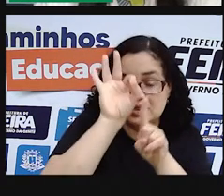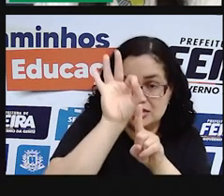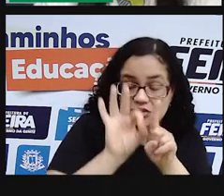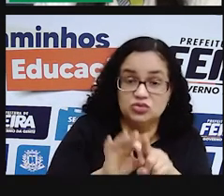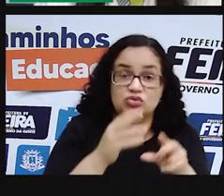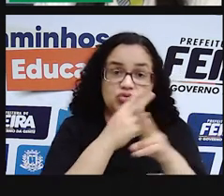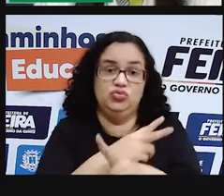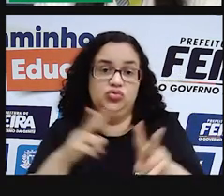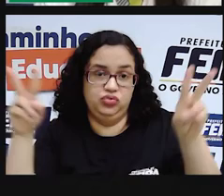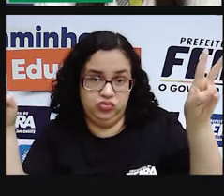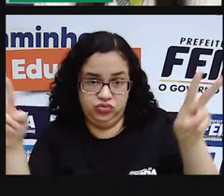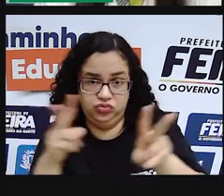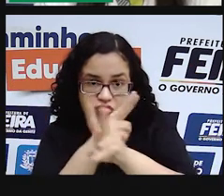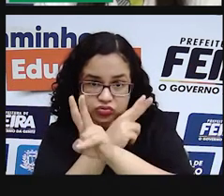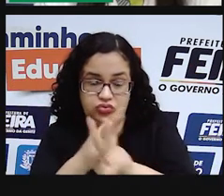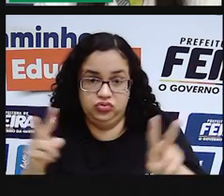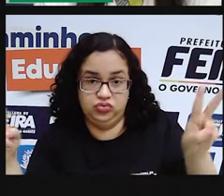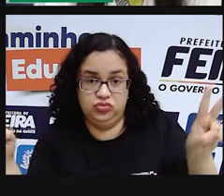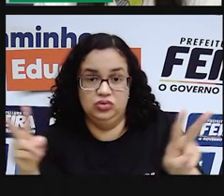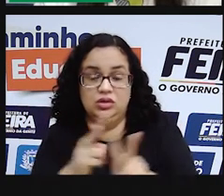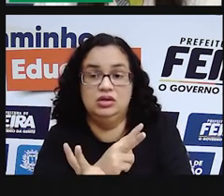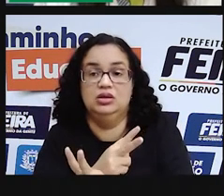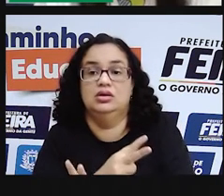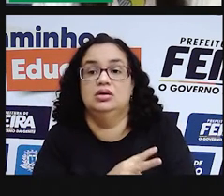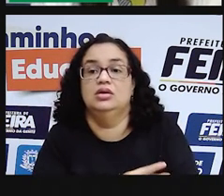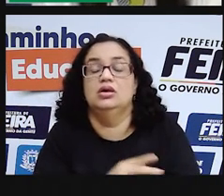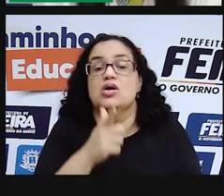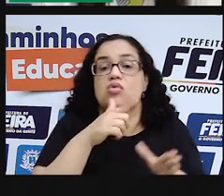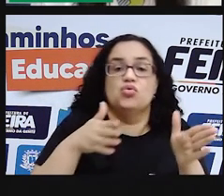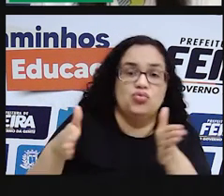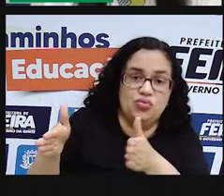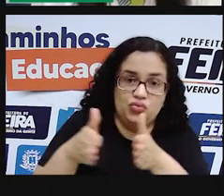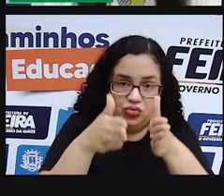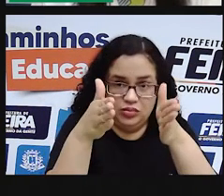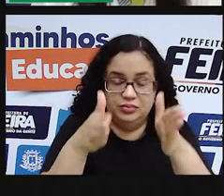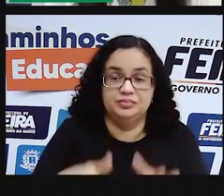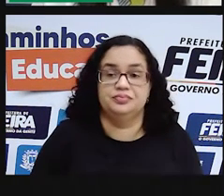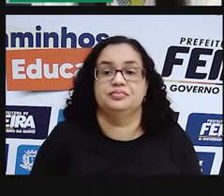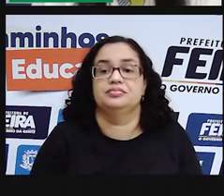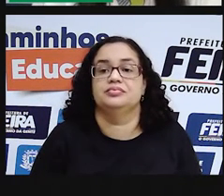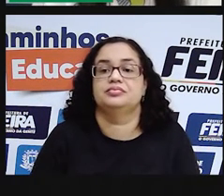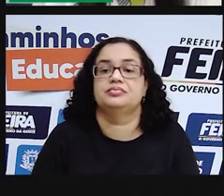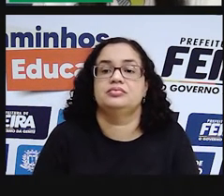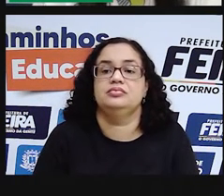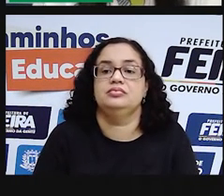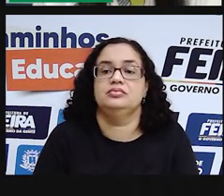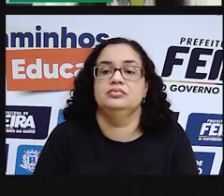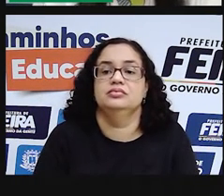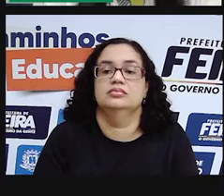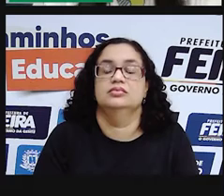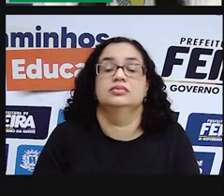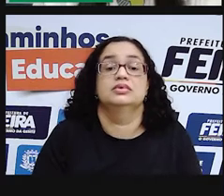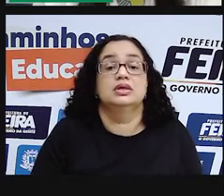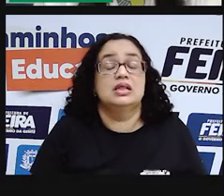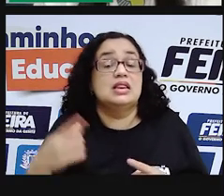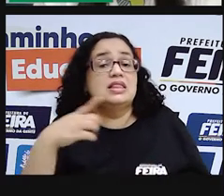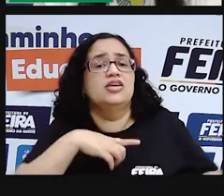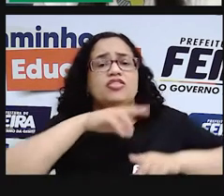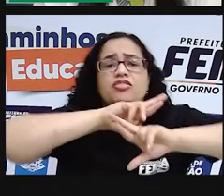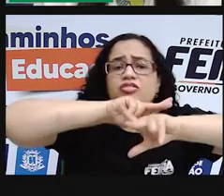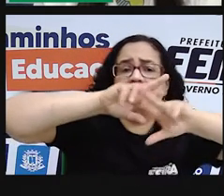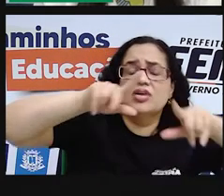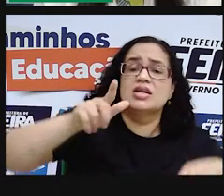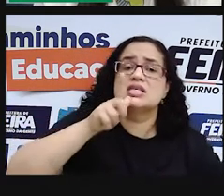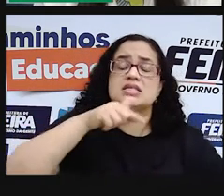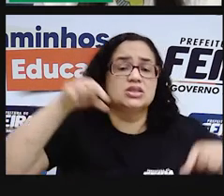dos ventos fazem com que exista uma pequena correnteza nas lagoas. E aí existem muitas